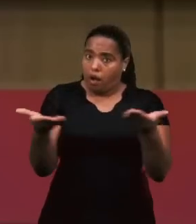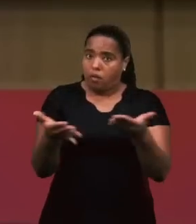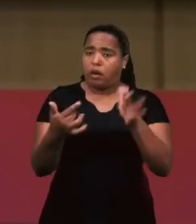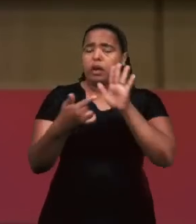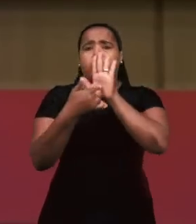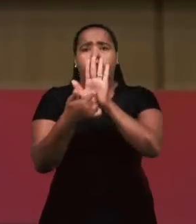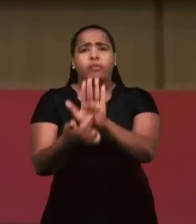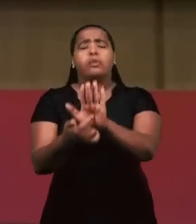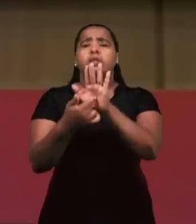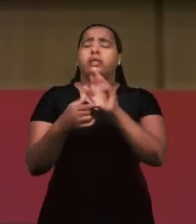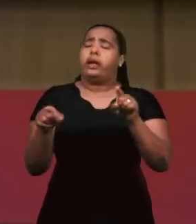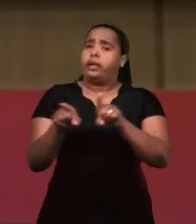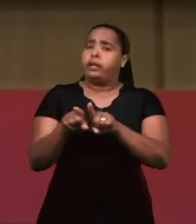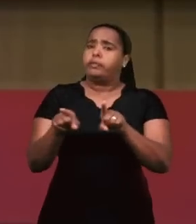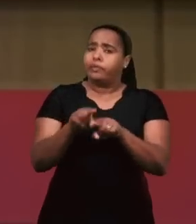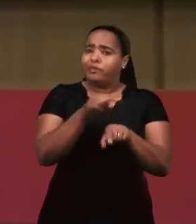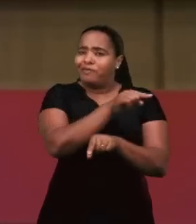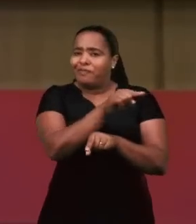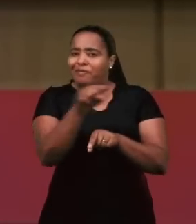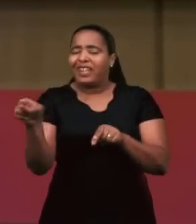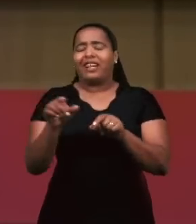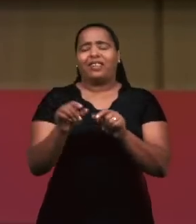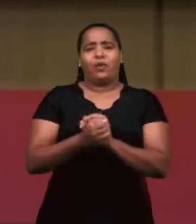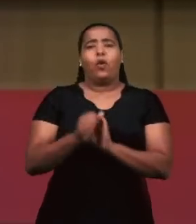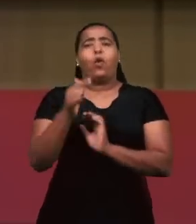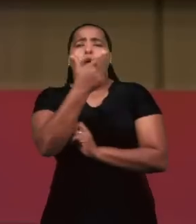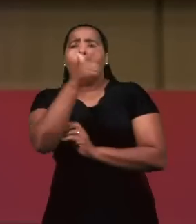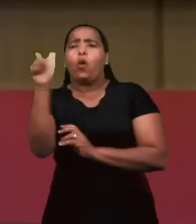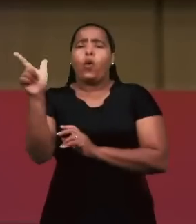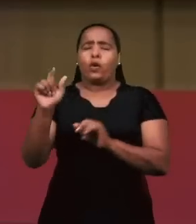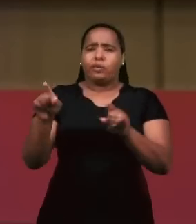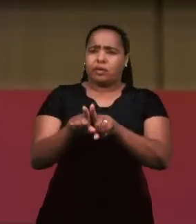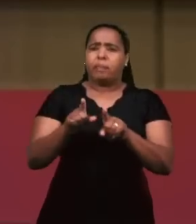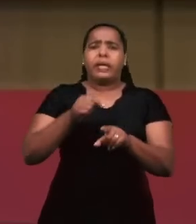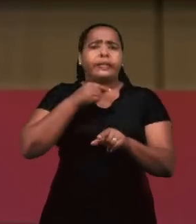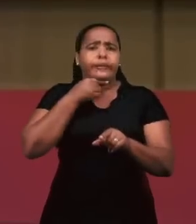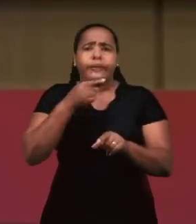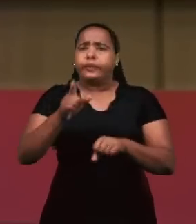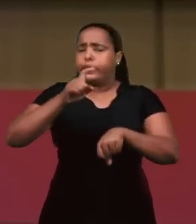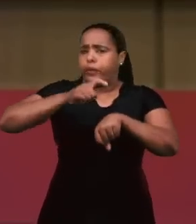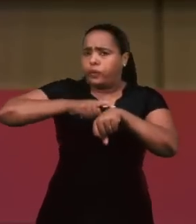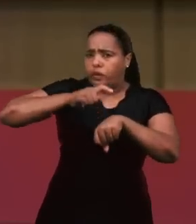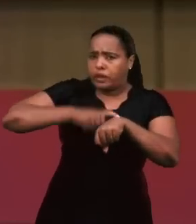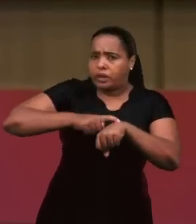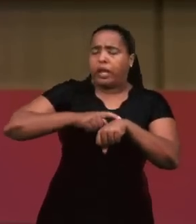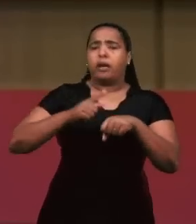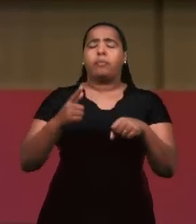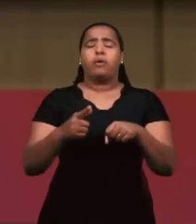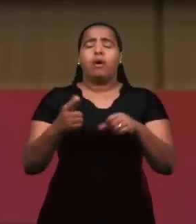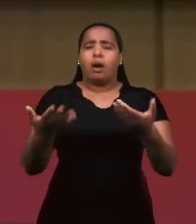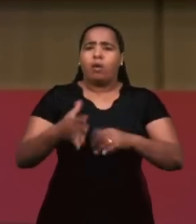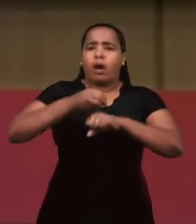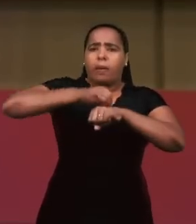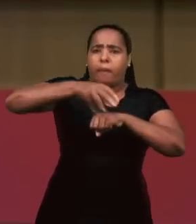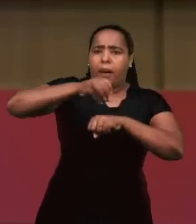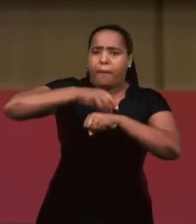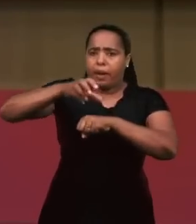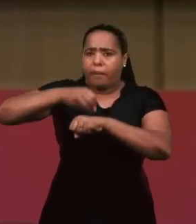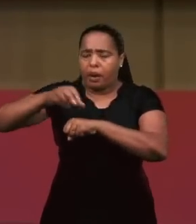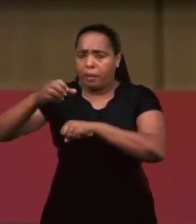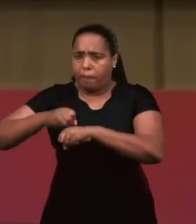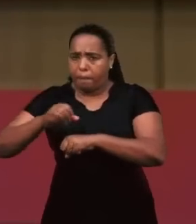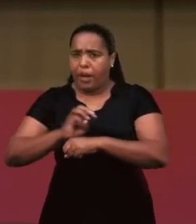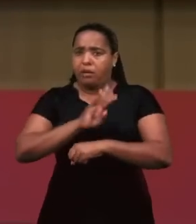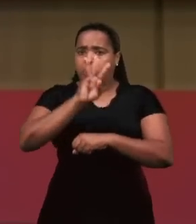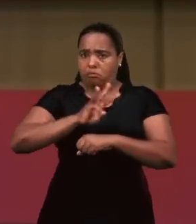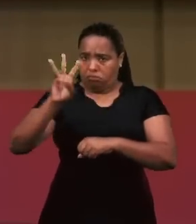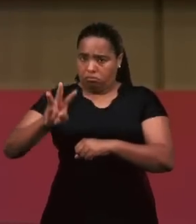mostrar aos irmãos e até outros que porventura não puderem ser passados aqui, eles estarão sendo divulgados no nosso site da